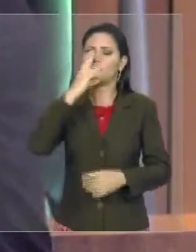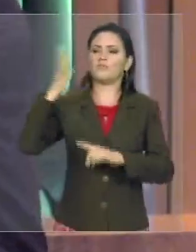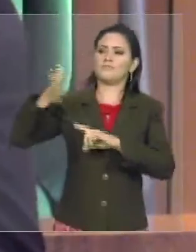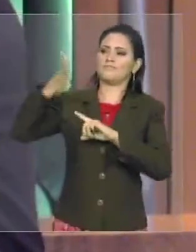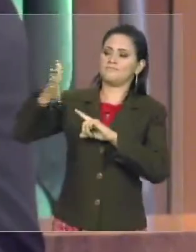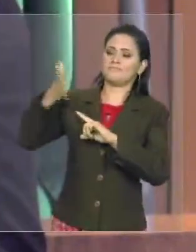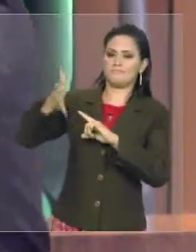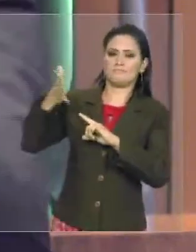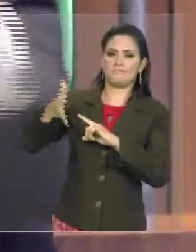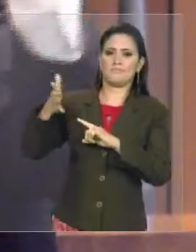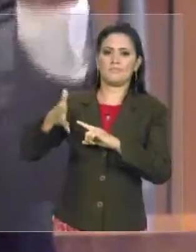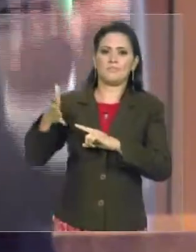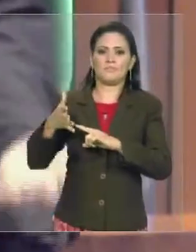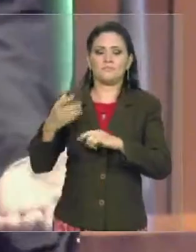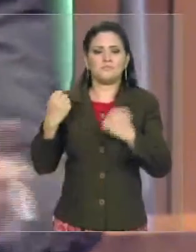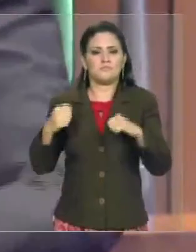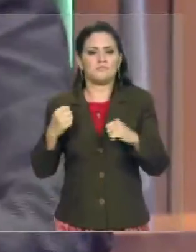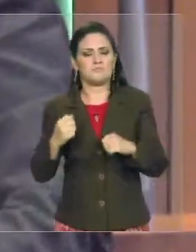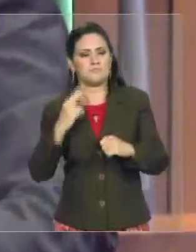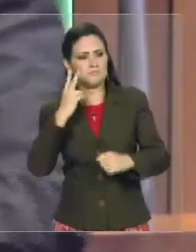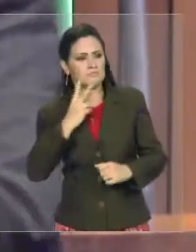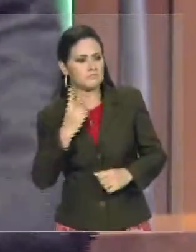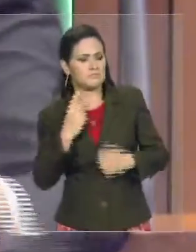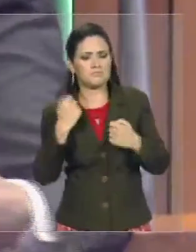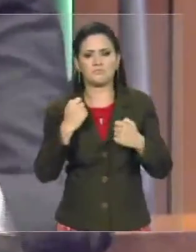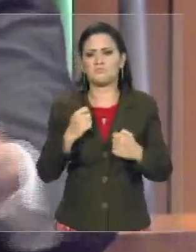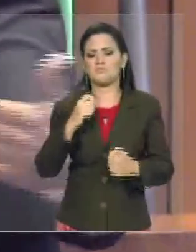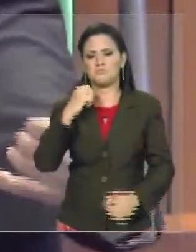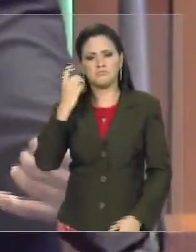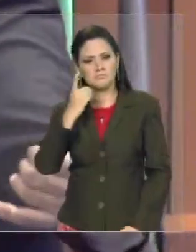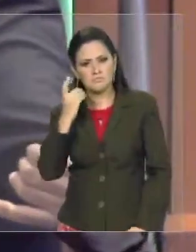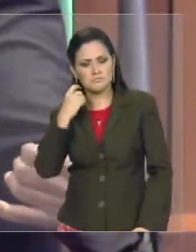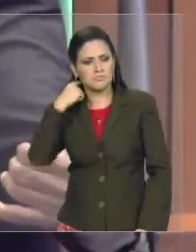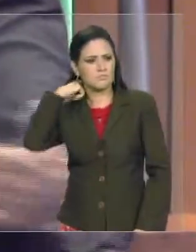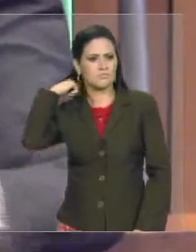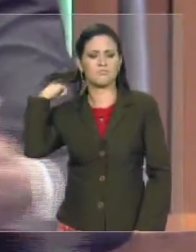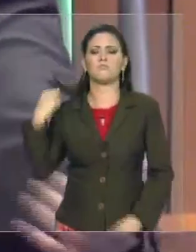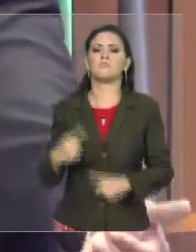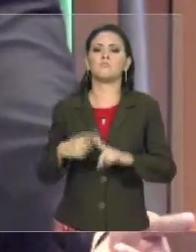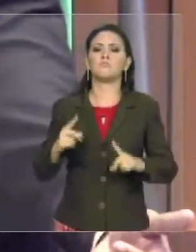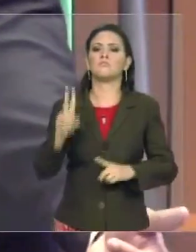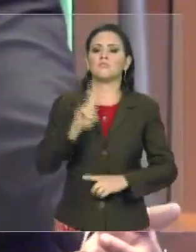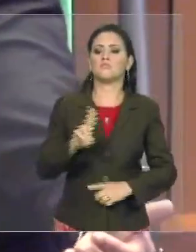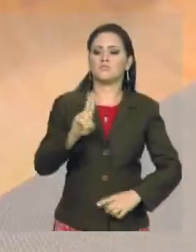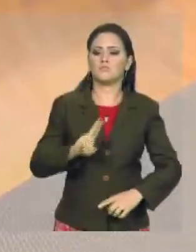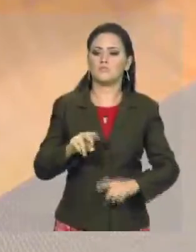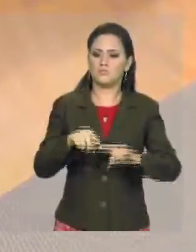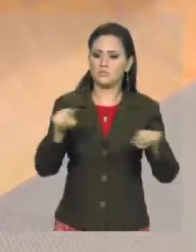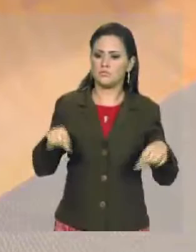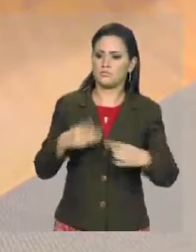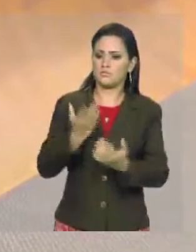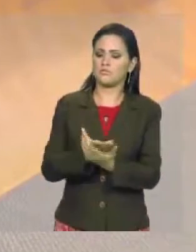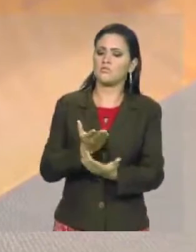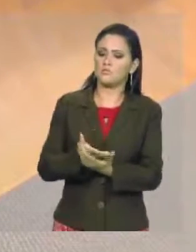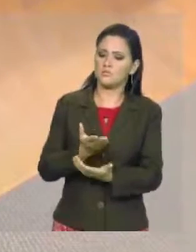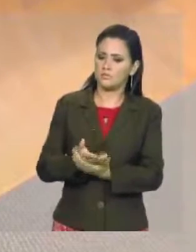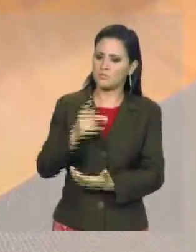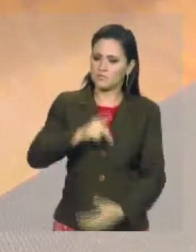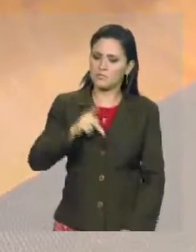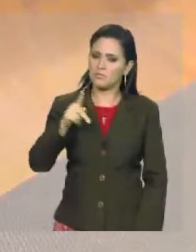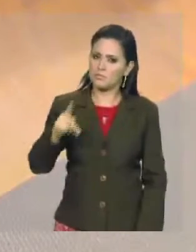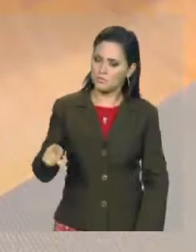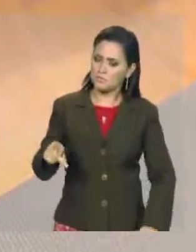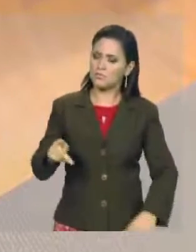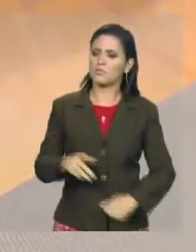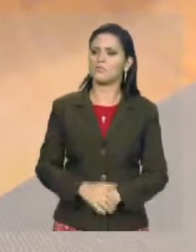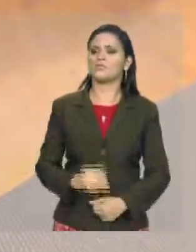não precisa da Câmara Municipal e nem precisa da Assembleia Legislativa, mas utiliza a tribuna da sala de aula. O professor é um parlamentar,